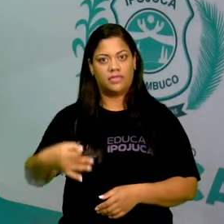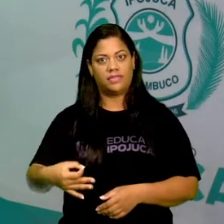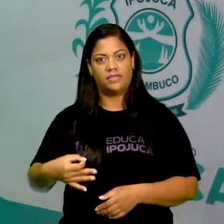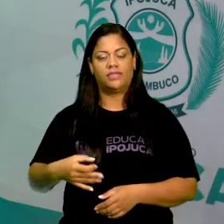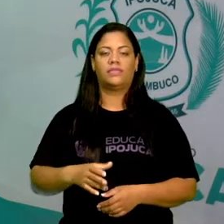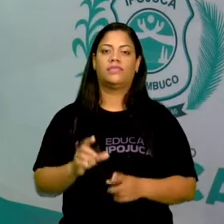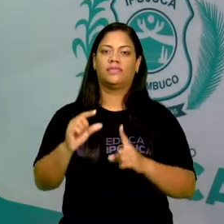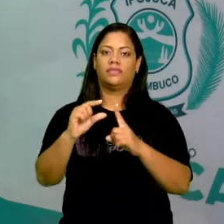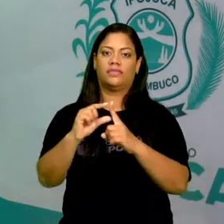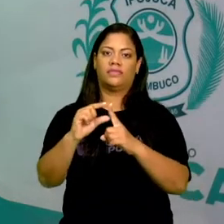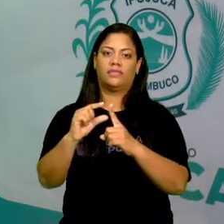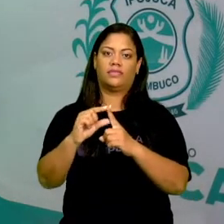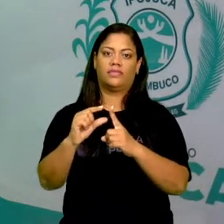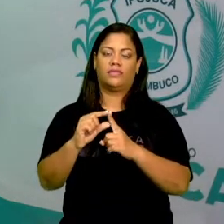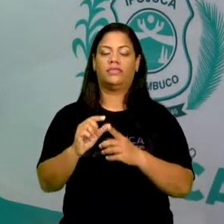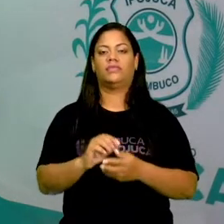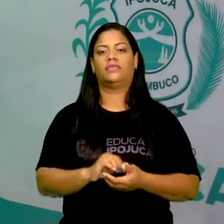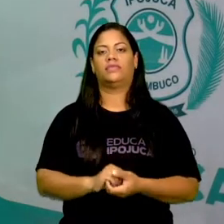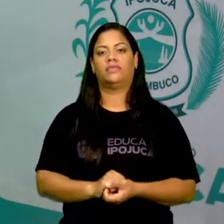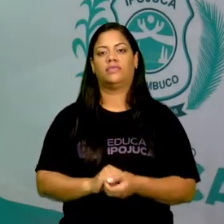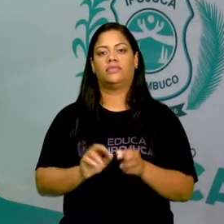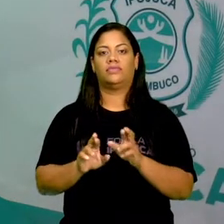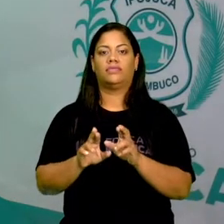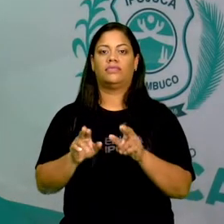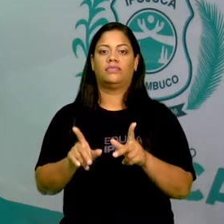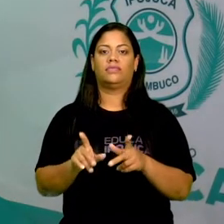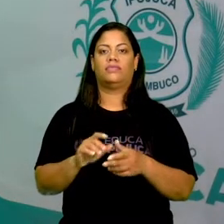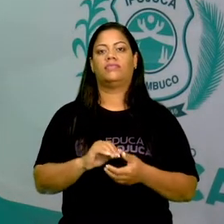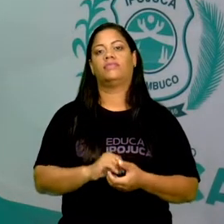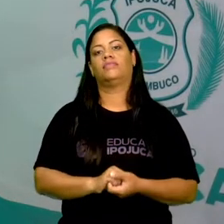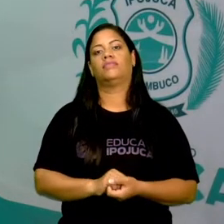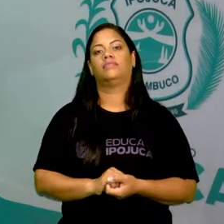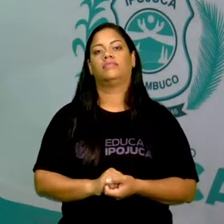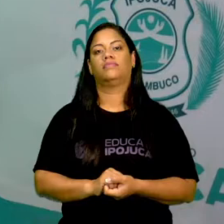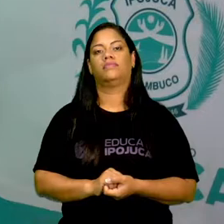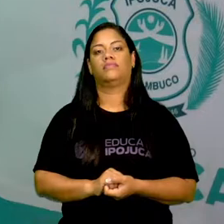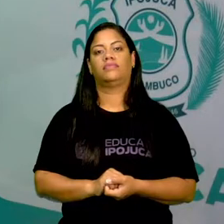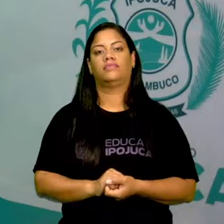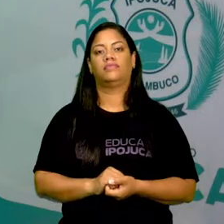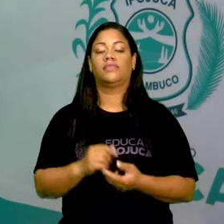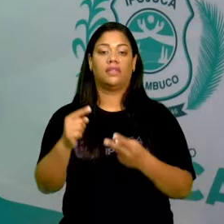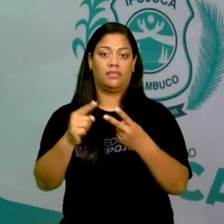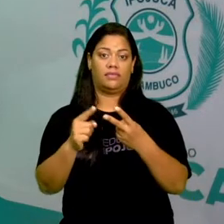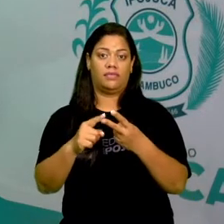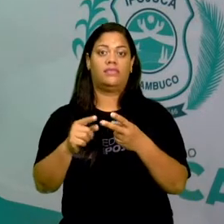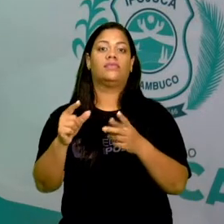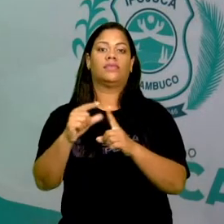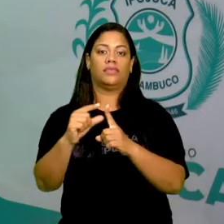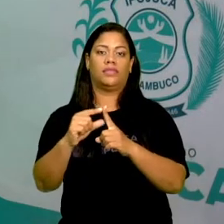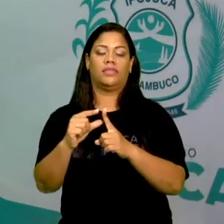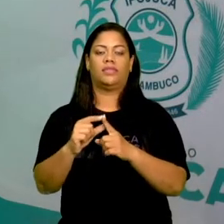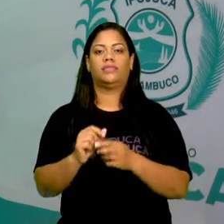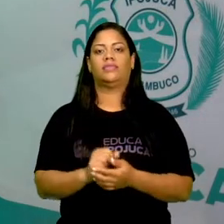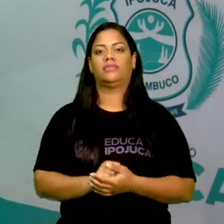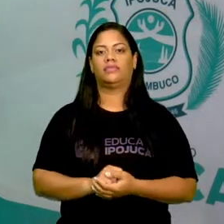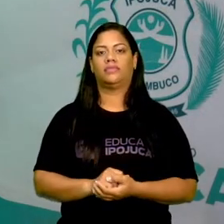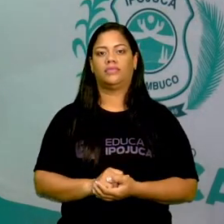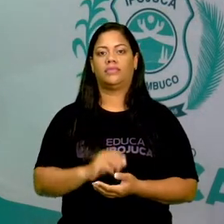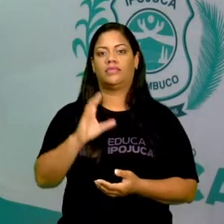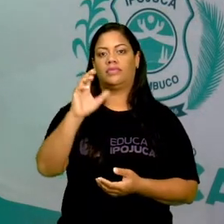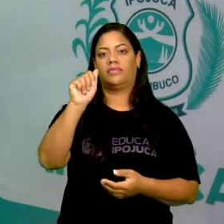nesta palavra, que vai diferenciar para a palavra, a segunda palavra, tá certo? Carne